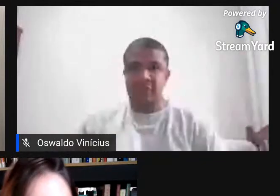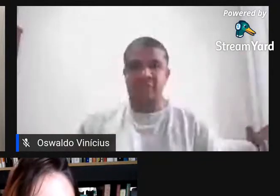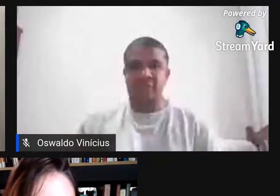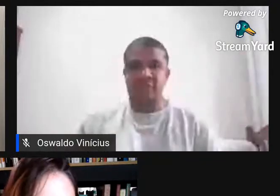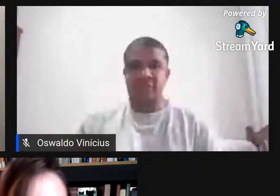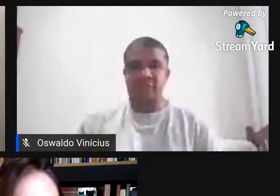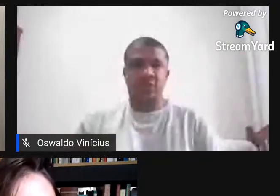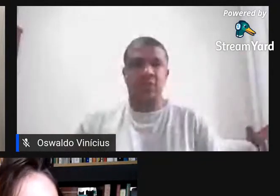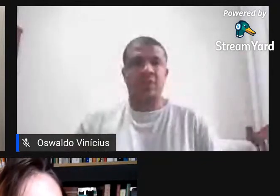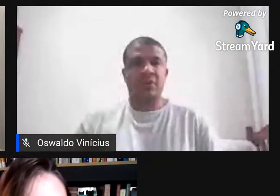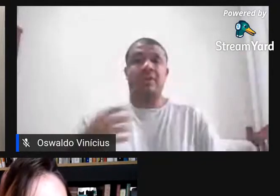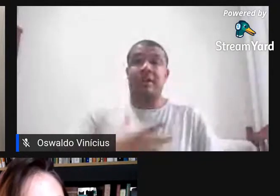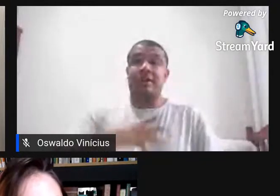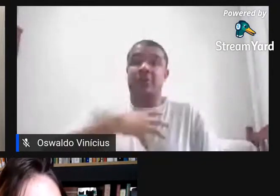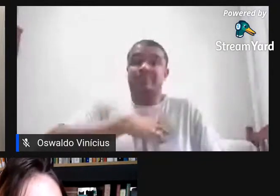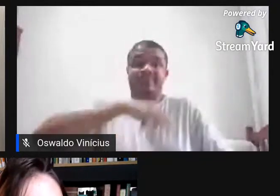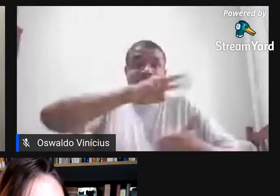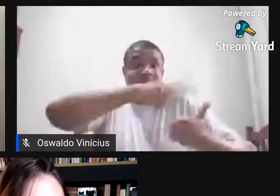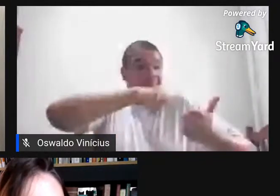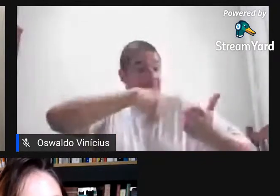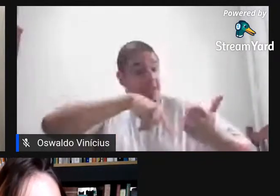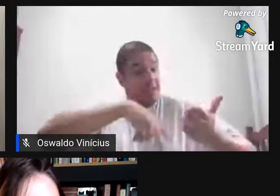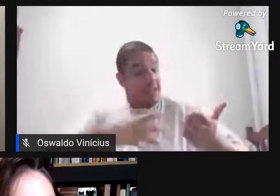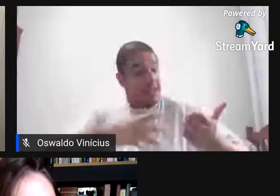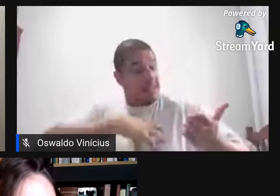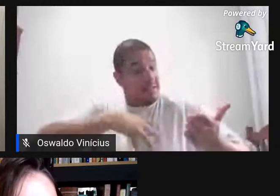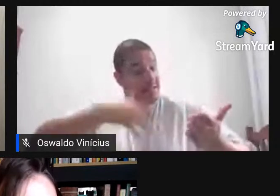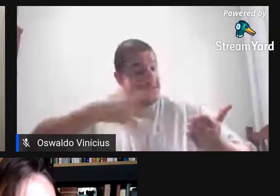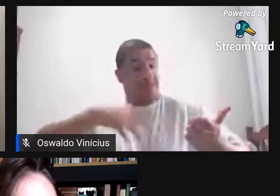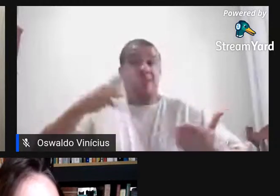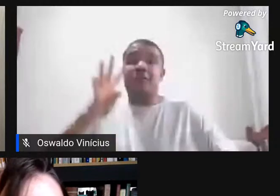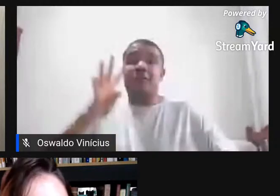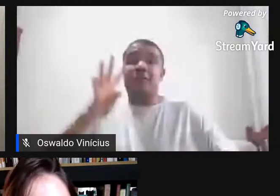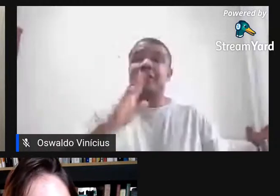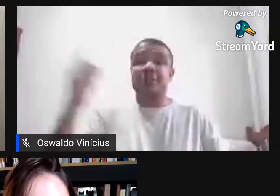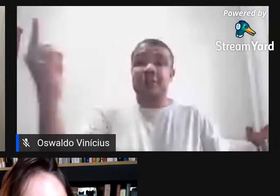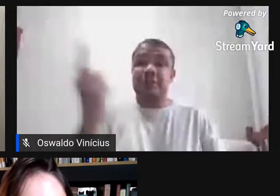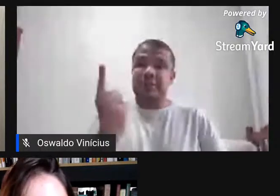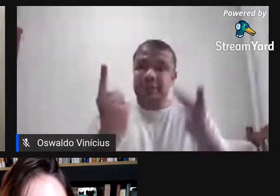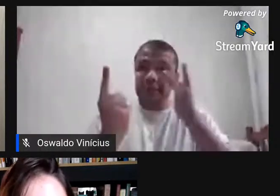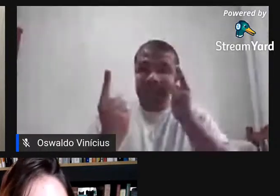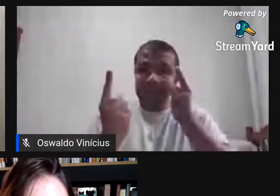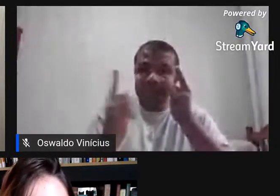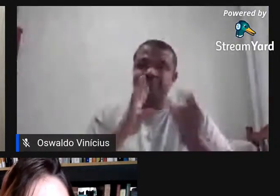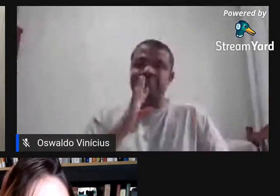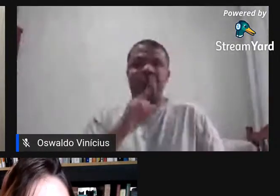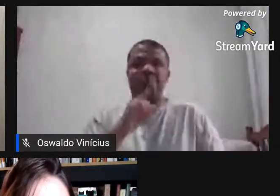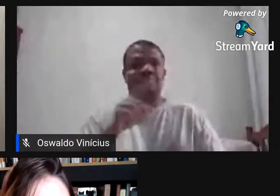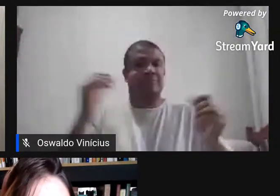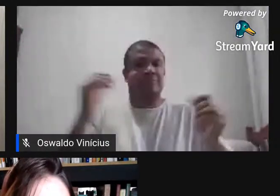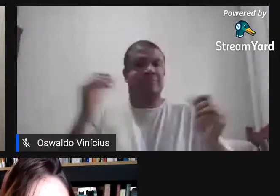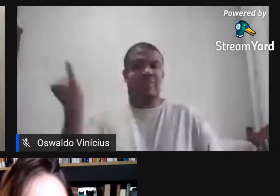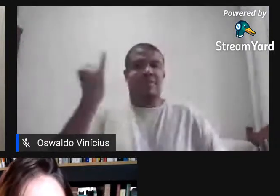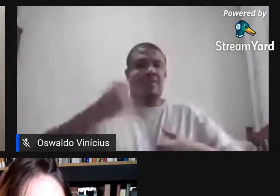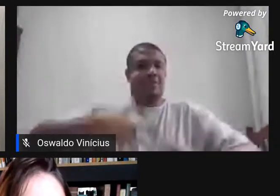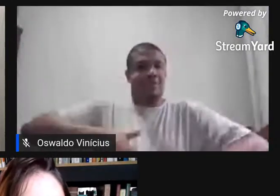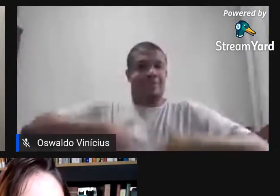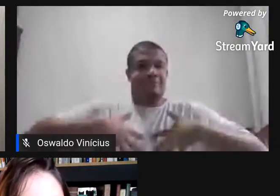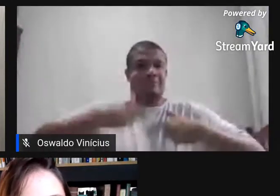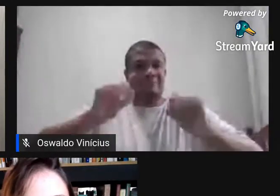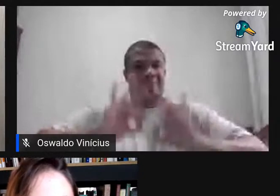a gente fica feliz de conhecer. Aí ele é da banca, então, assim, realmente, né, é um privilégio, né, Clara?